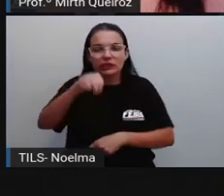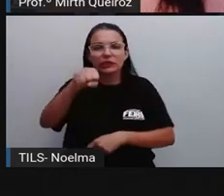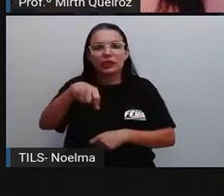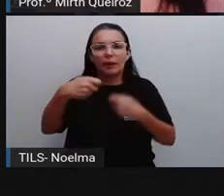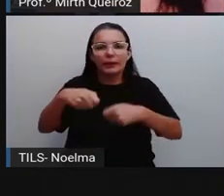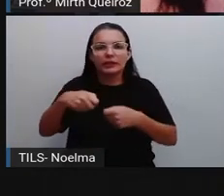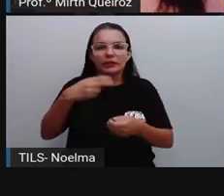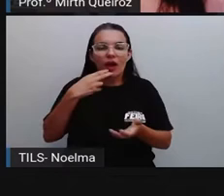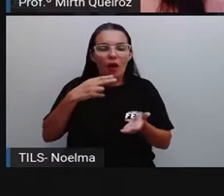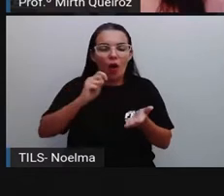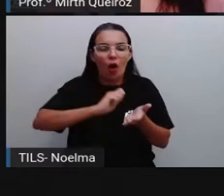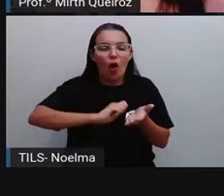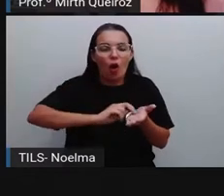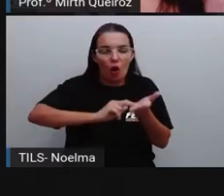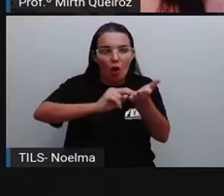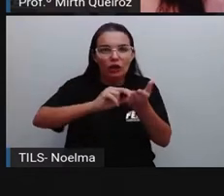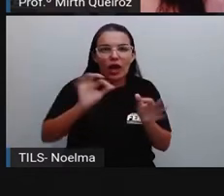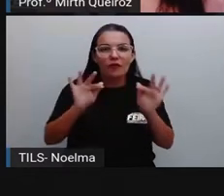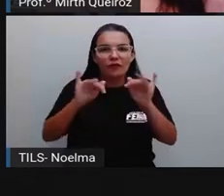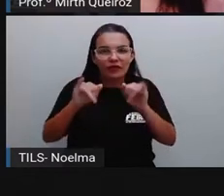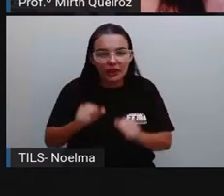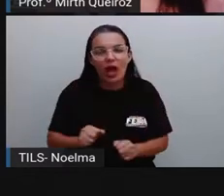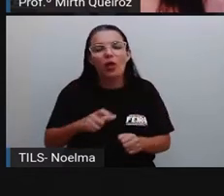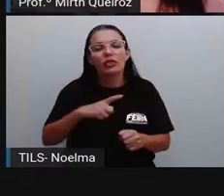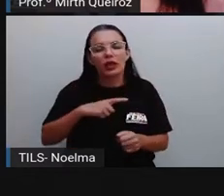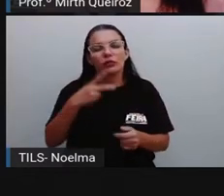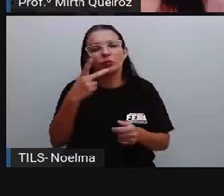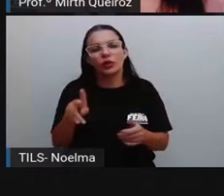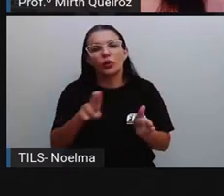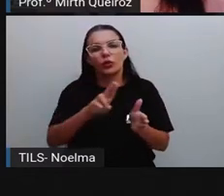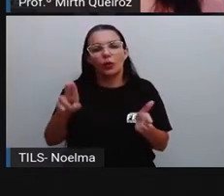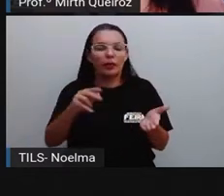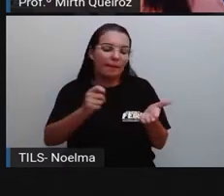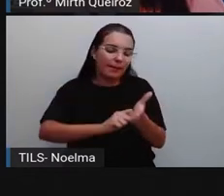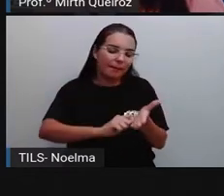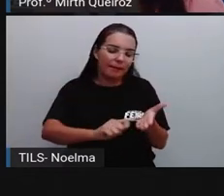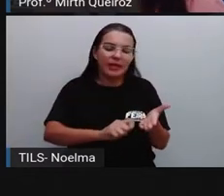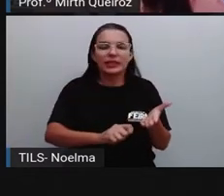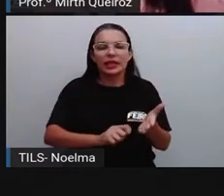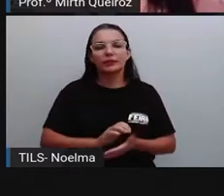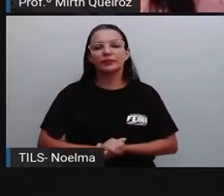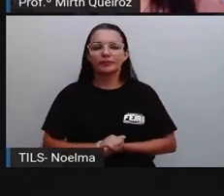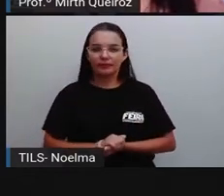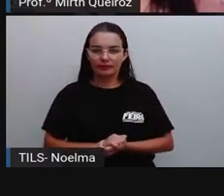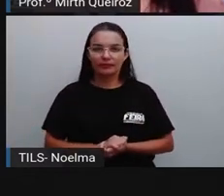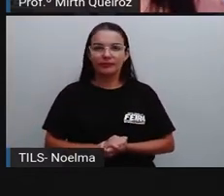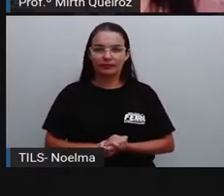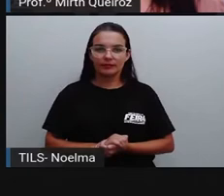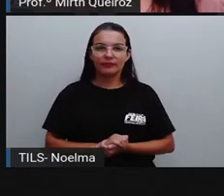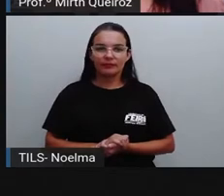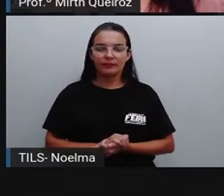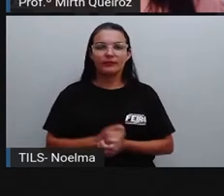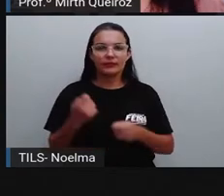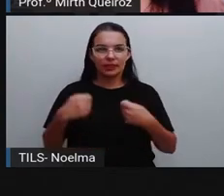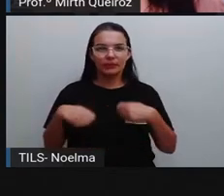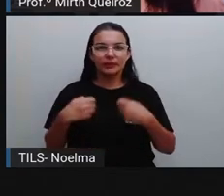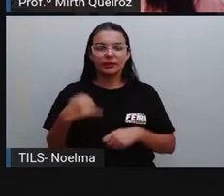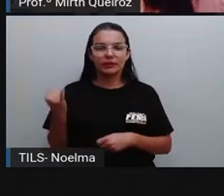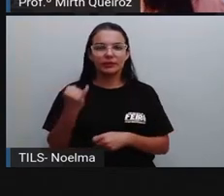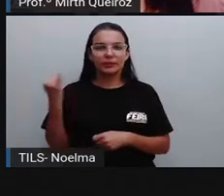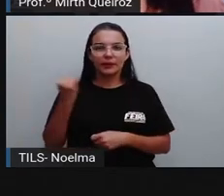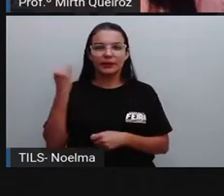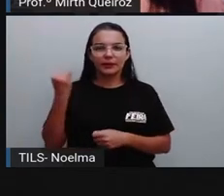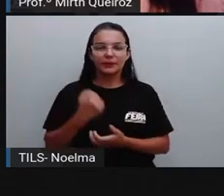despedida, né? Esse fechamento, é a saudação final. E também a assinatura do